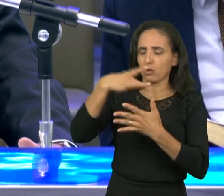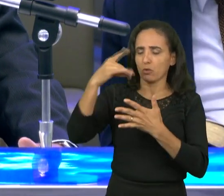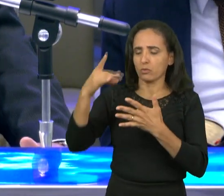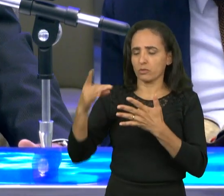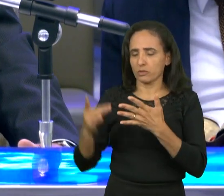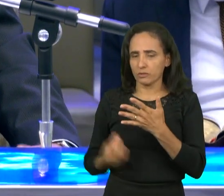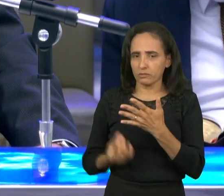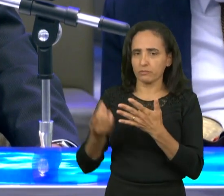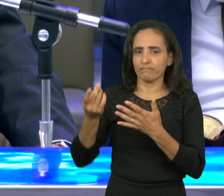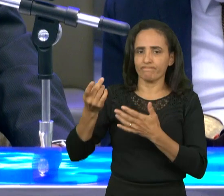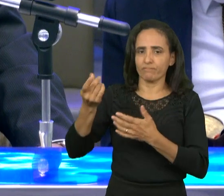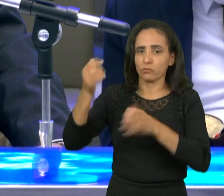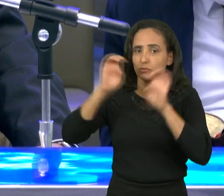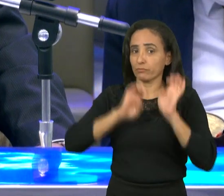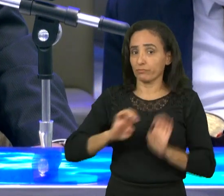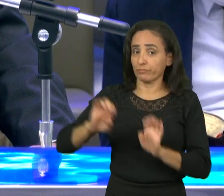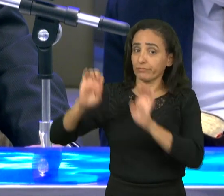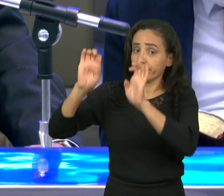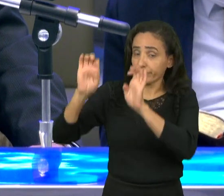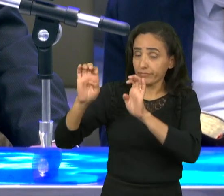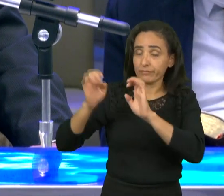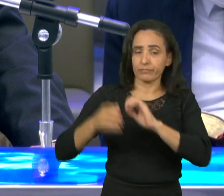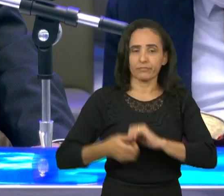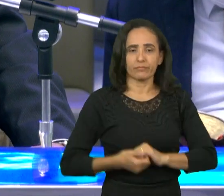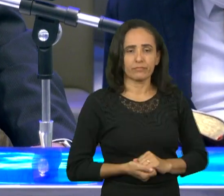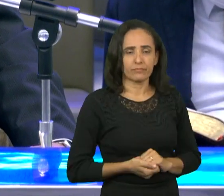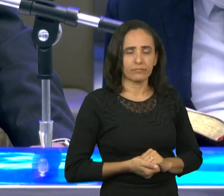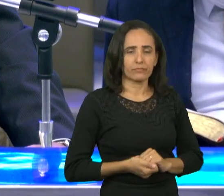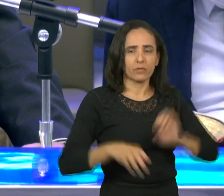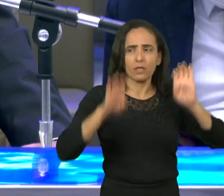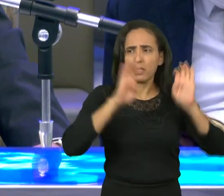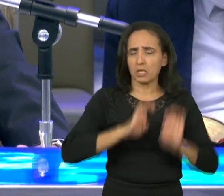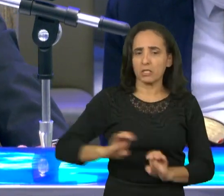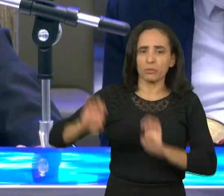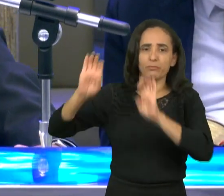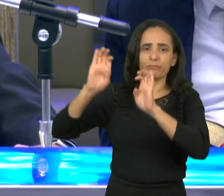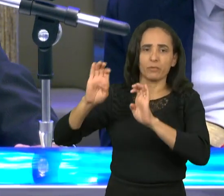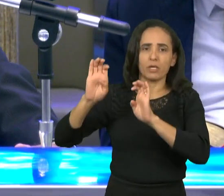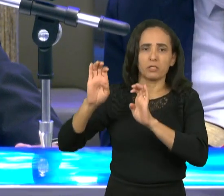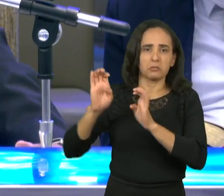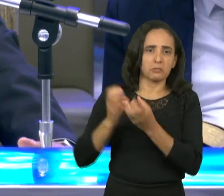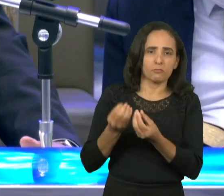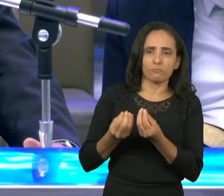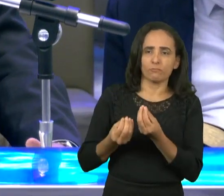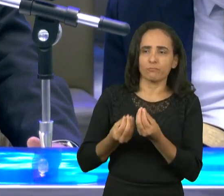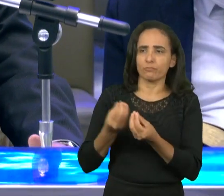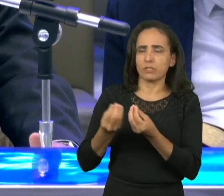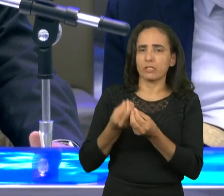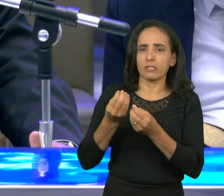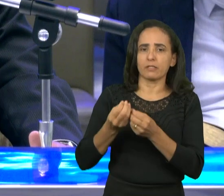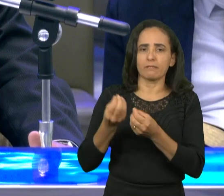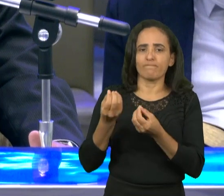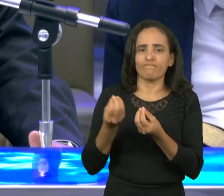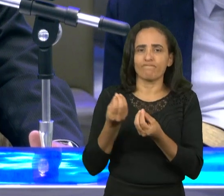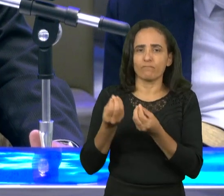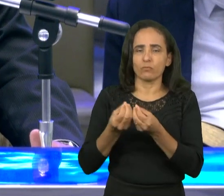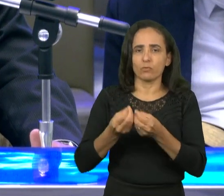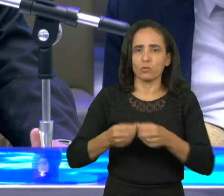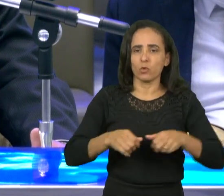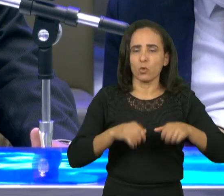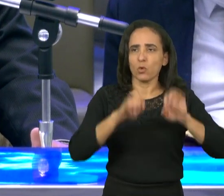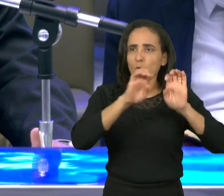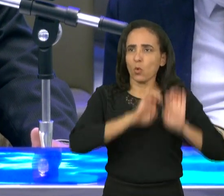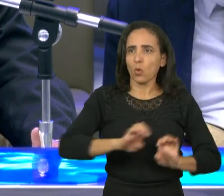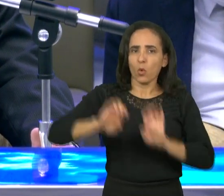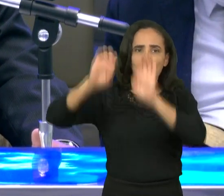juízo divino pelo dilúvio, mas Enoque escapou desta destruição, fato que é a prova